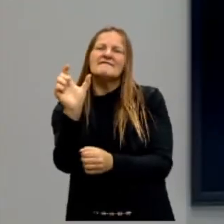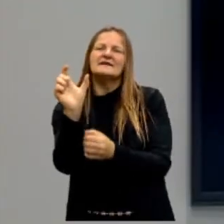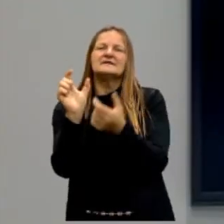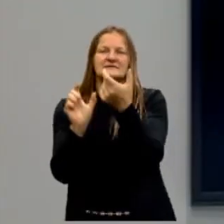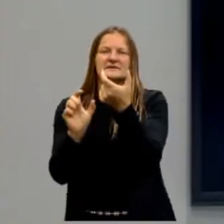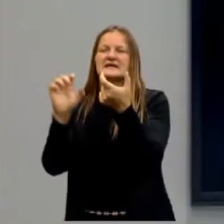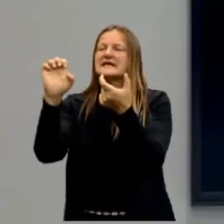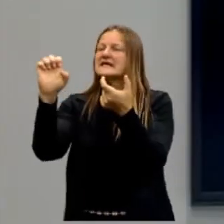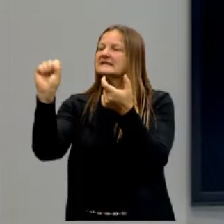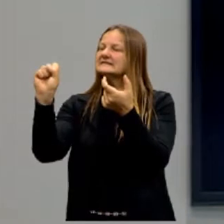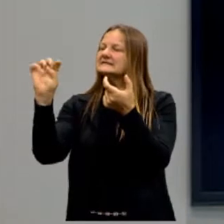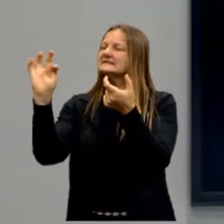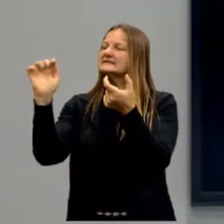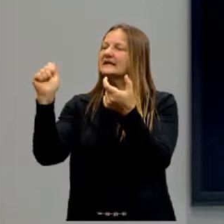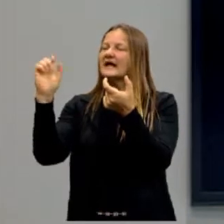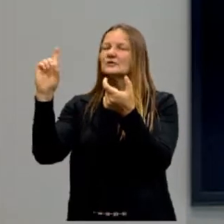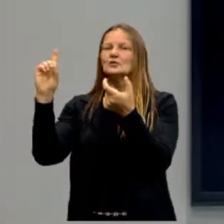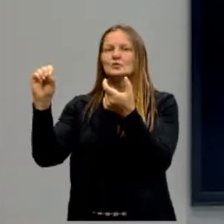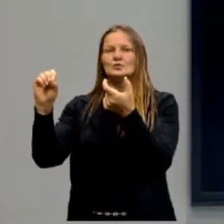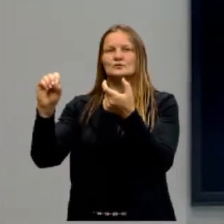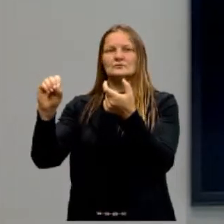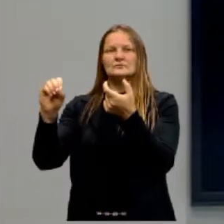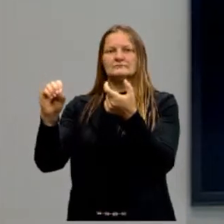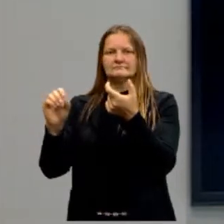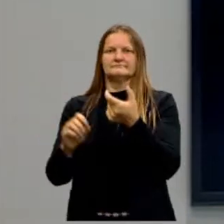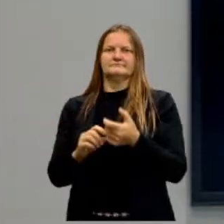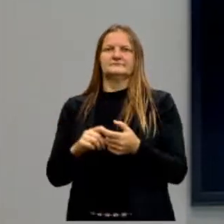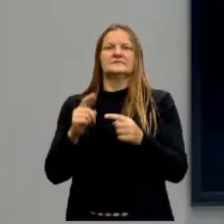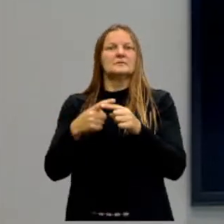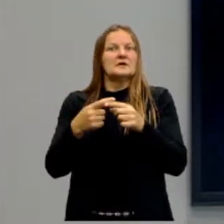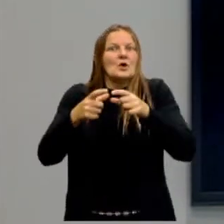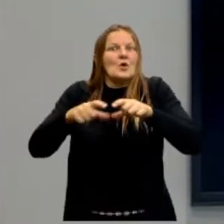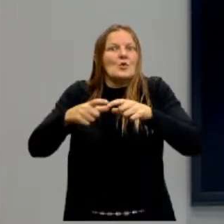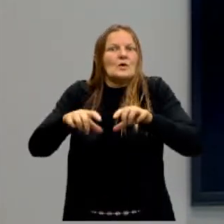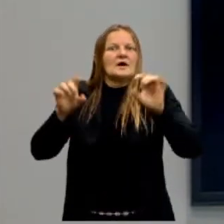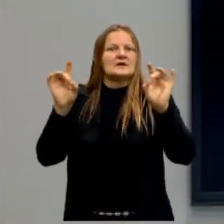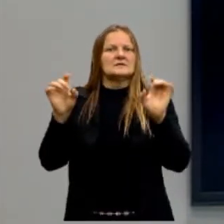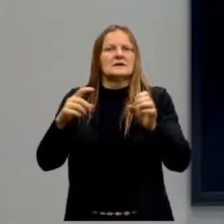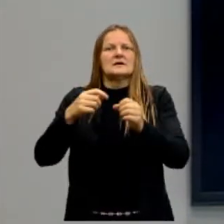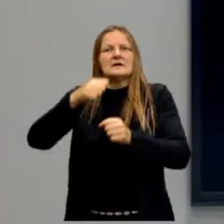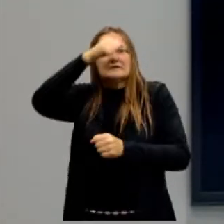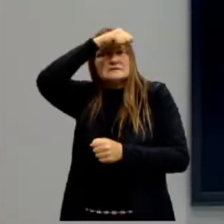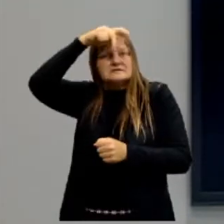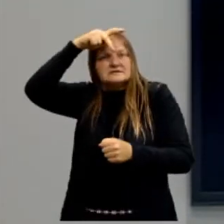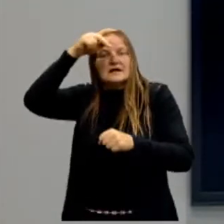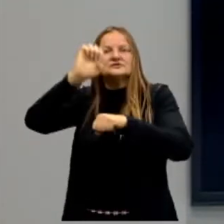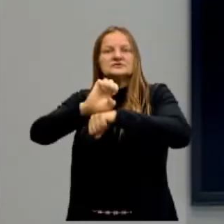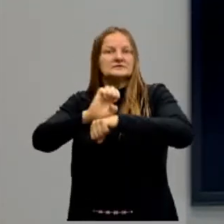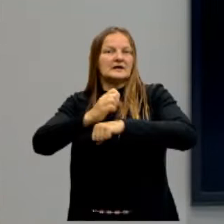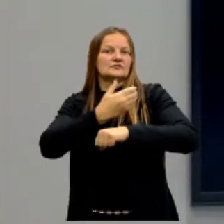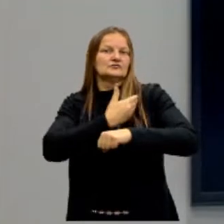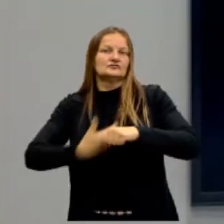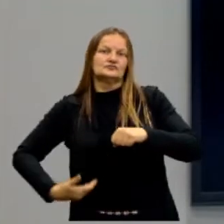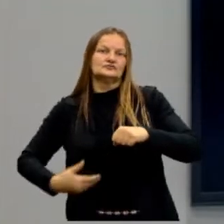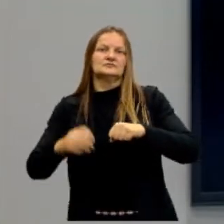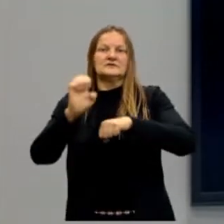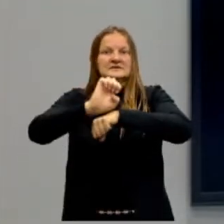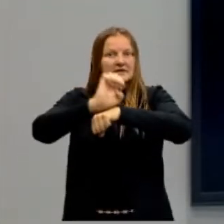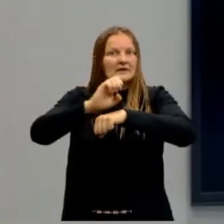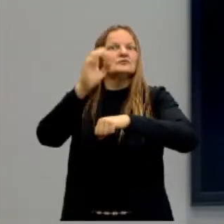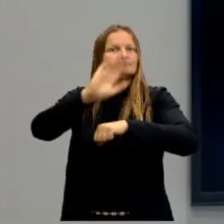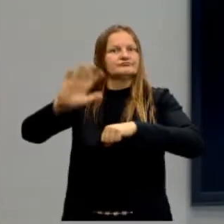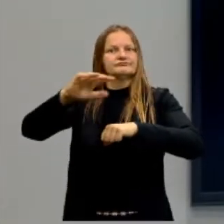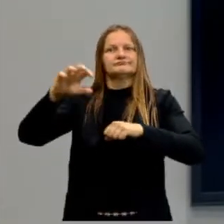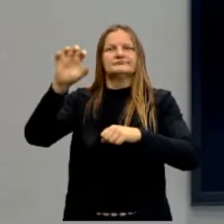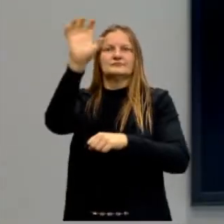polis como cidade-estado. Então, pode ser a cidade, o local que você vive, município, pode ser o estado, seja da